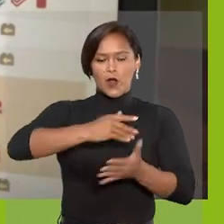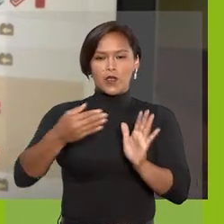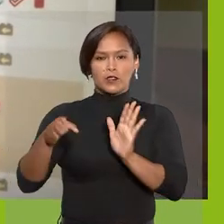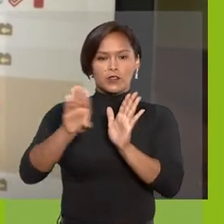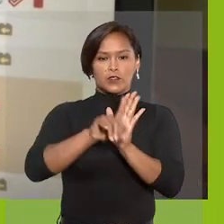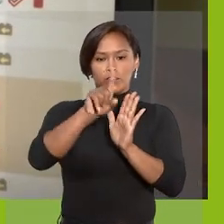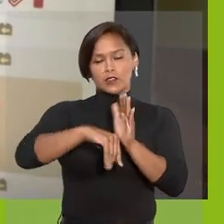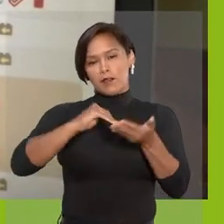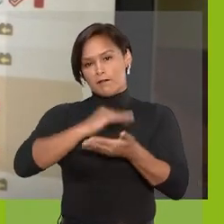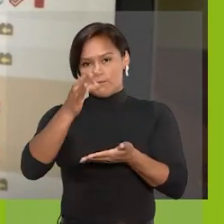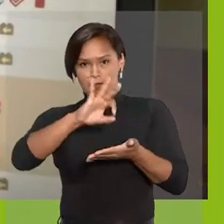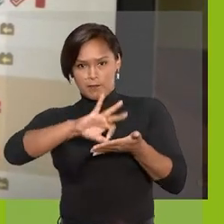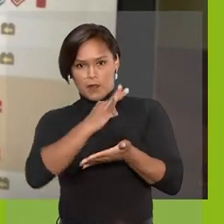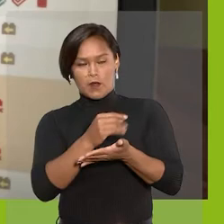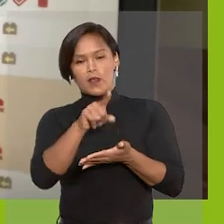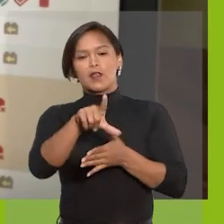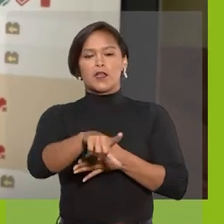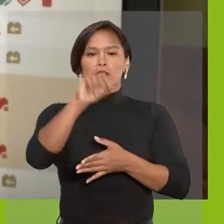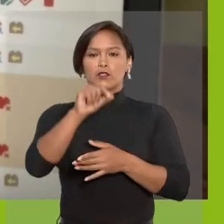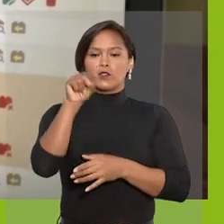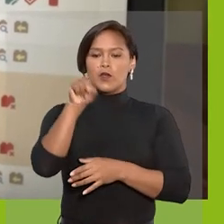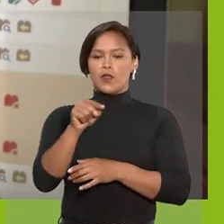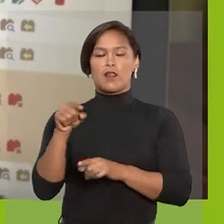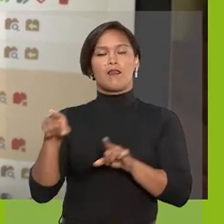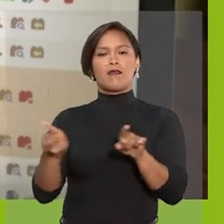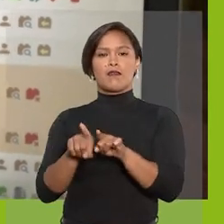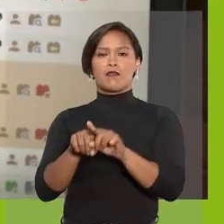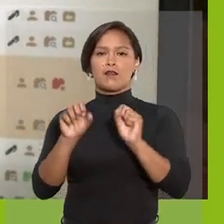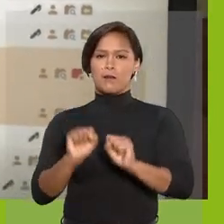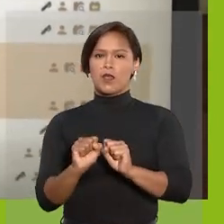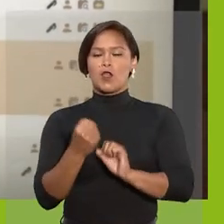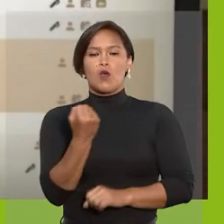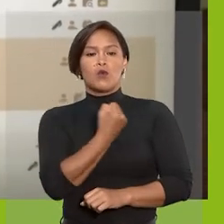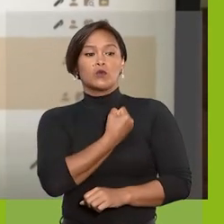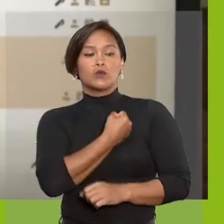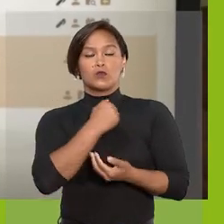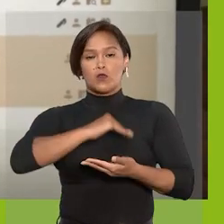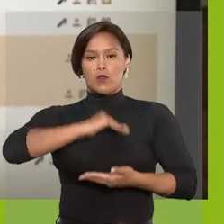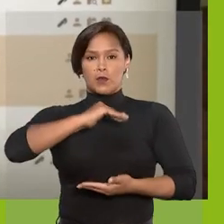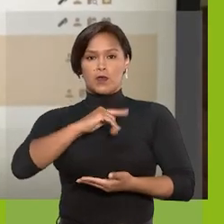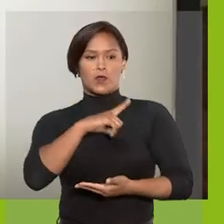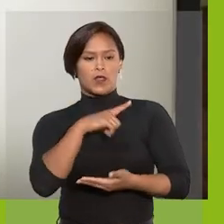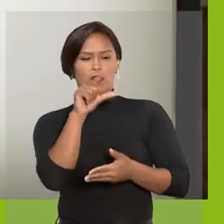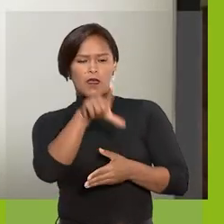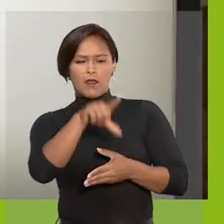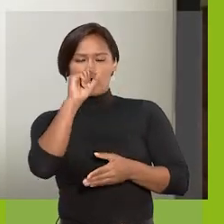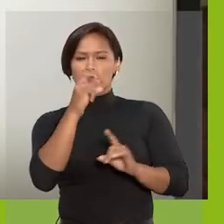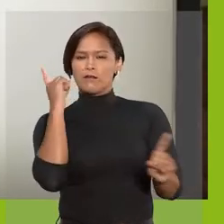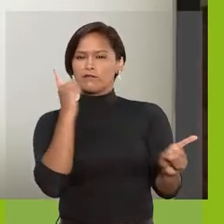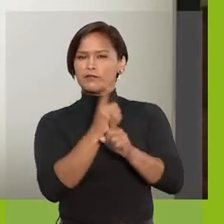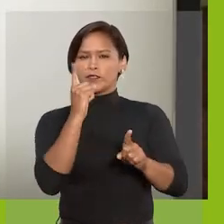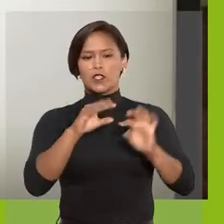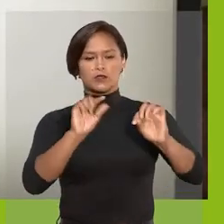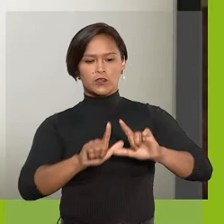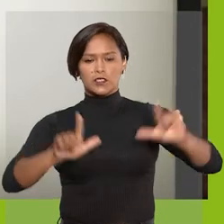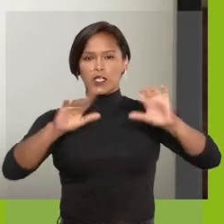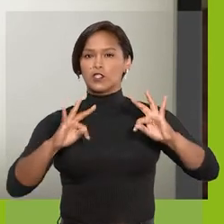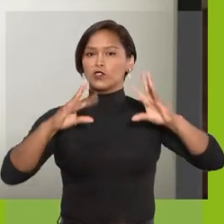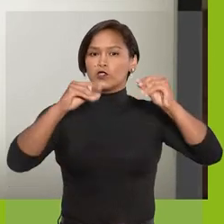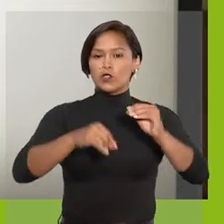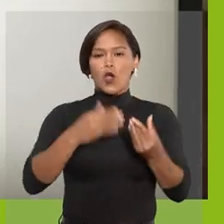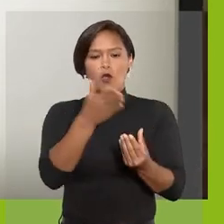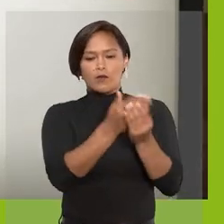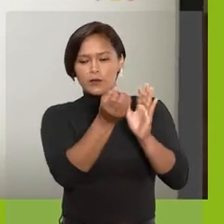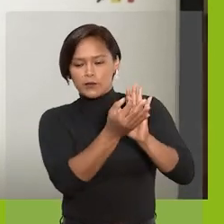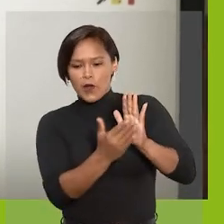para assinatura, basta clicar neste ícone ou sobre o número do bloco. Nesta tela estão todos os arquivos